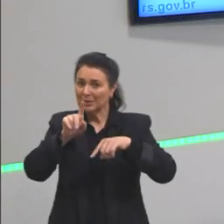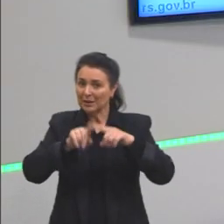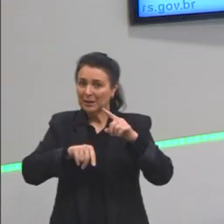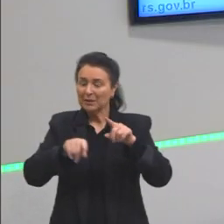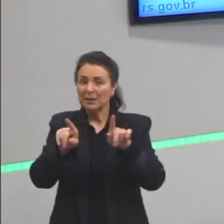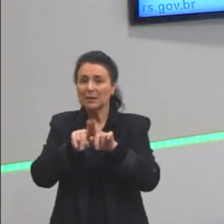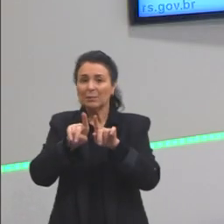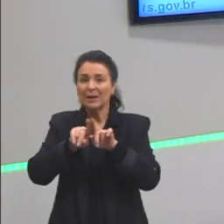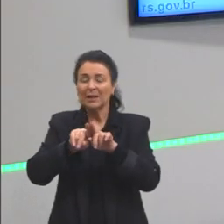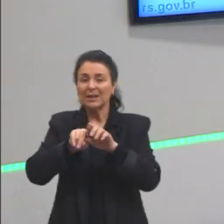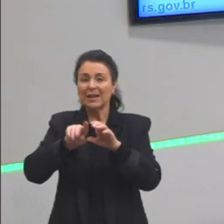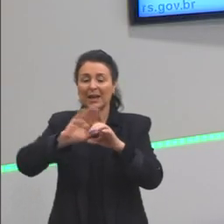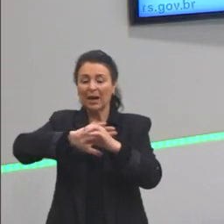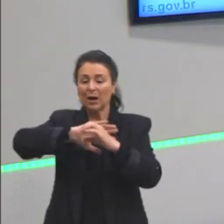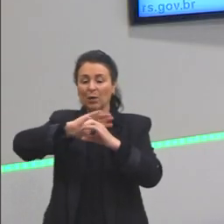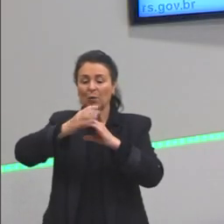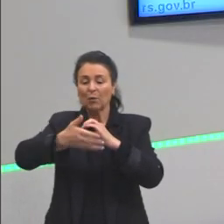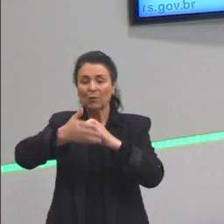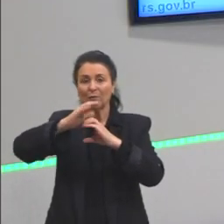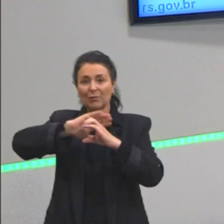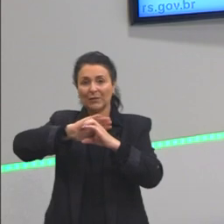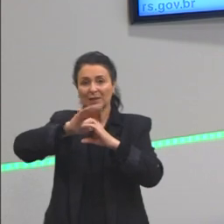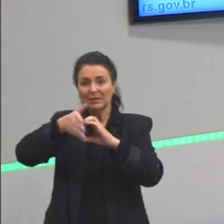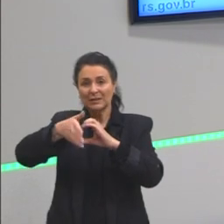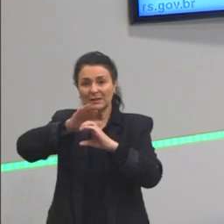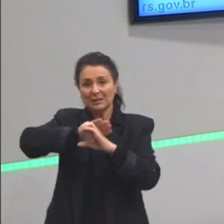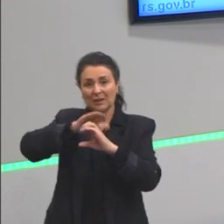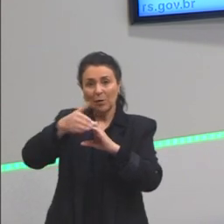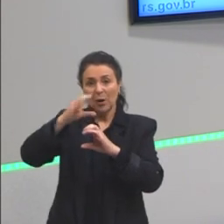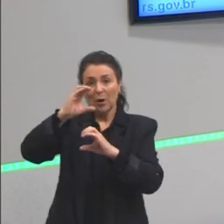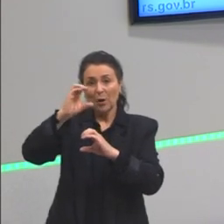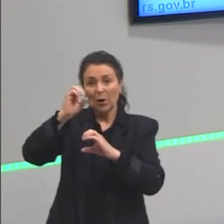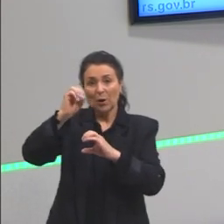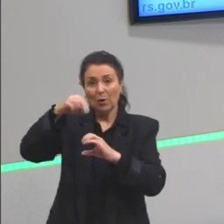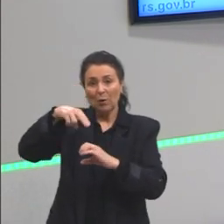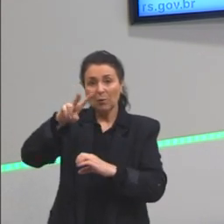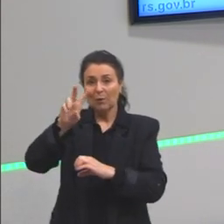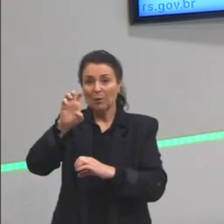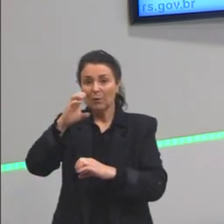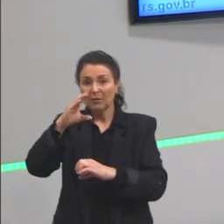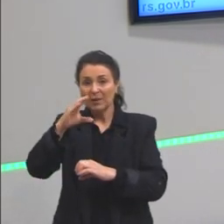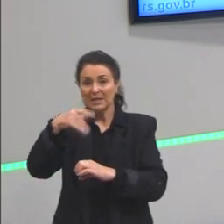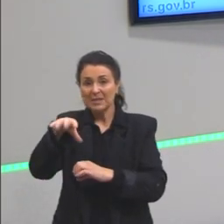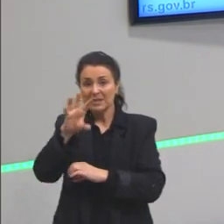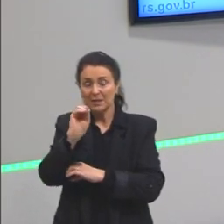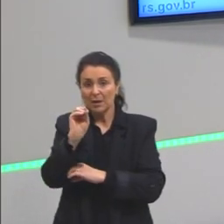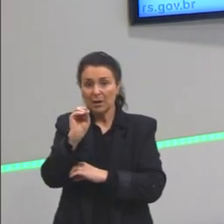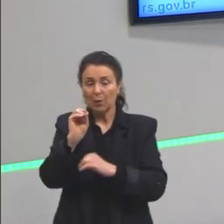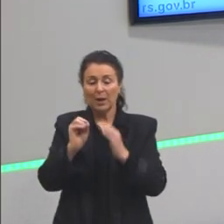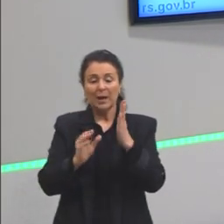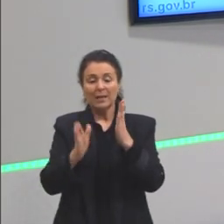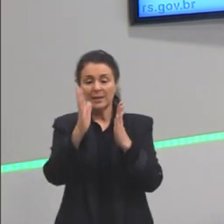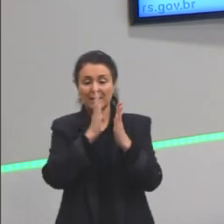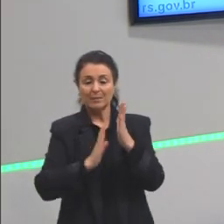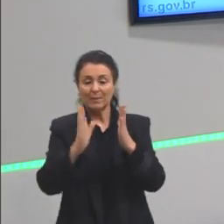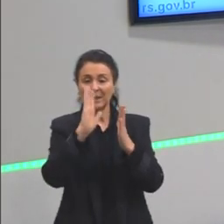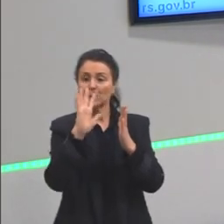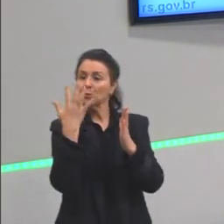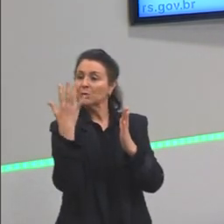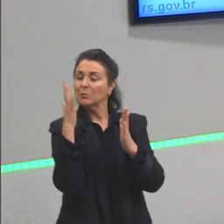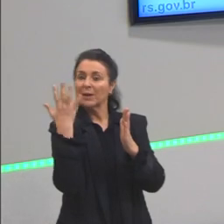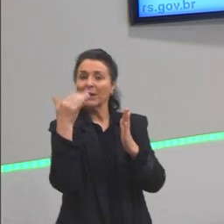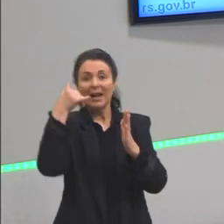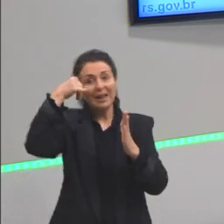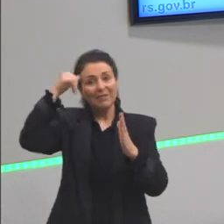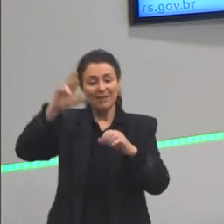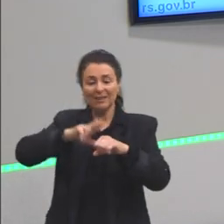convecção que a gente vai ver daqui a pouquinho. E as paredes espelhadas evitam a radiação, que é a questão